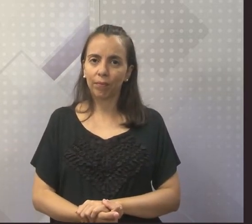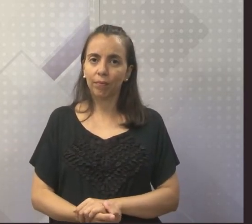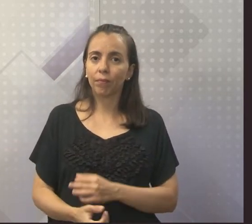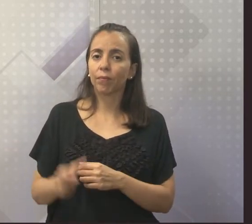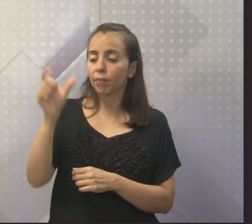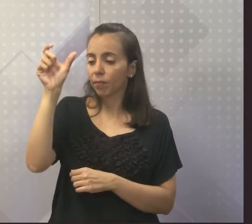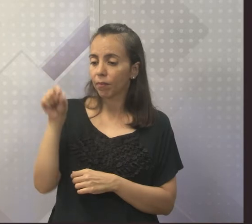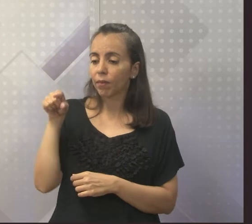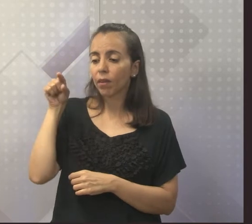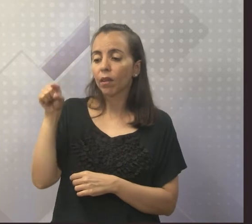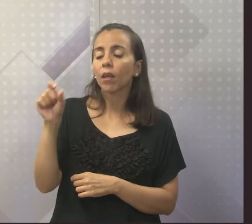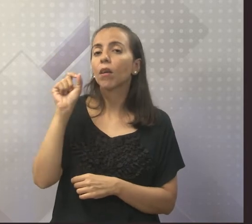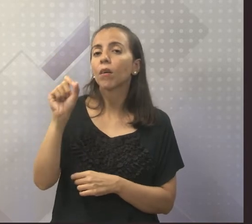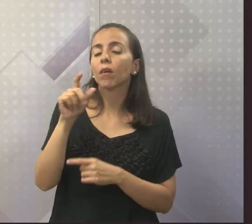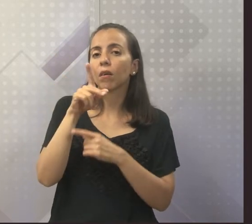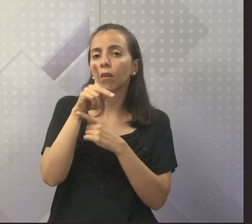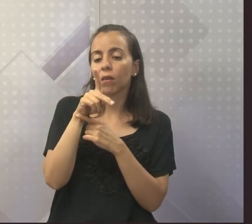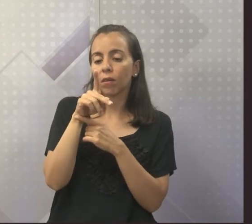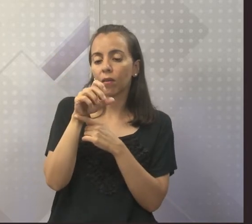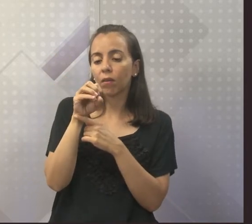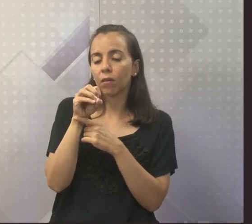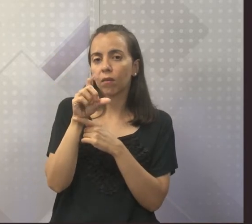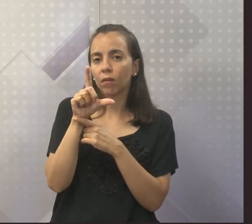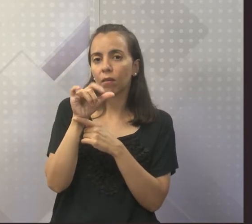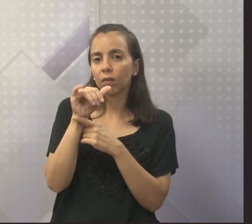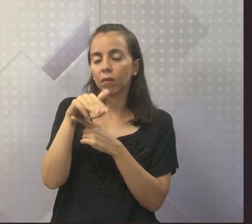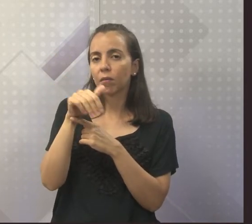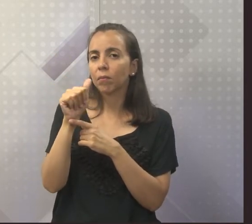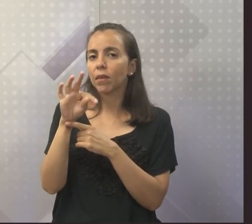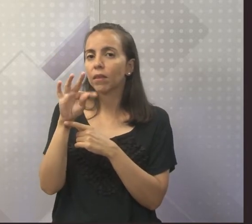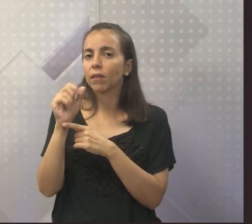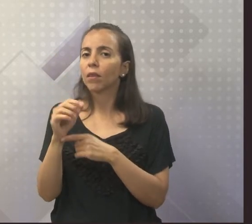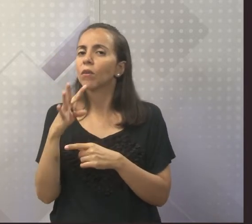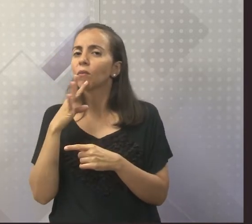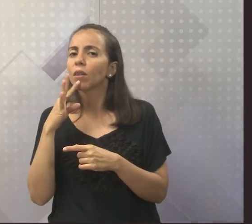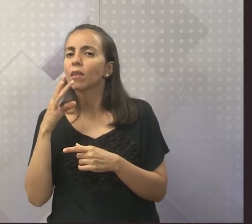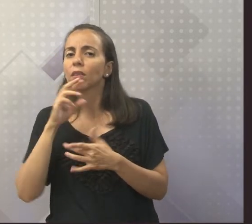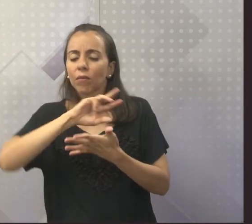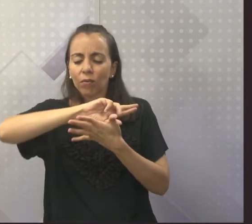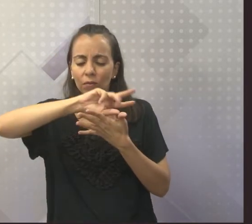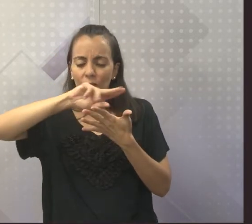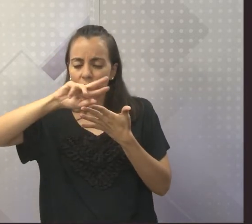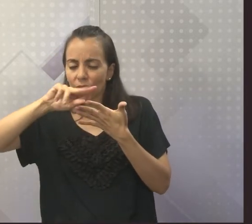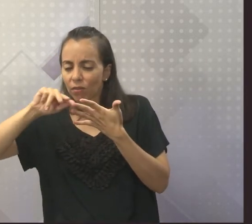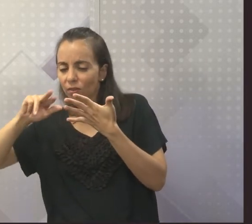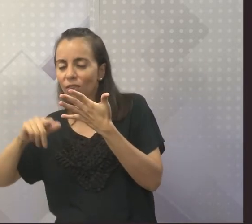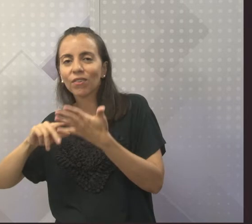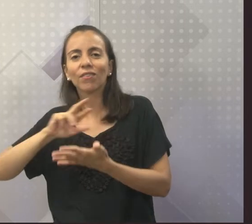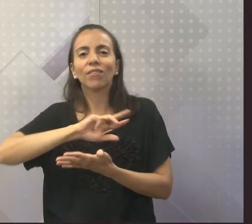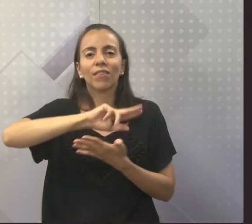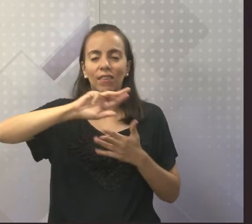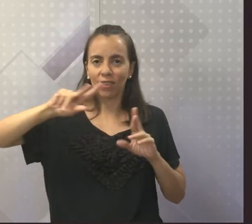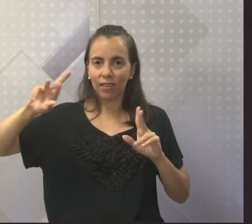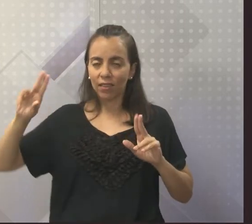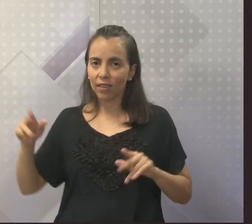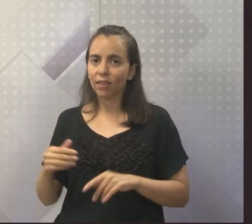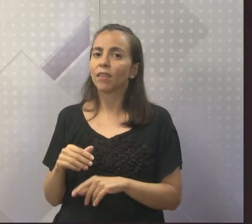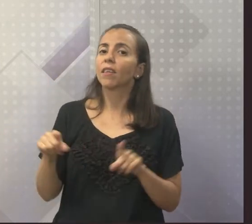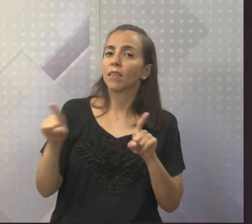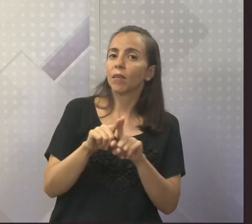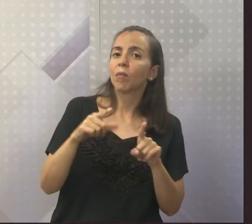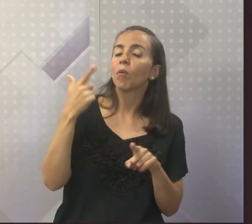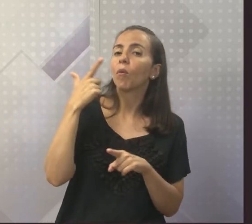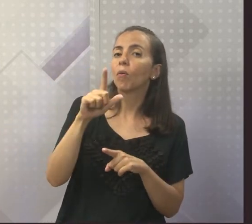polimata, ou seja, tinha conhecimento em várias áreas. Assim como Santos Dumont, Isaac Newton,